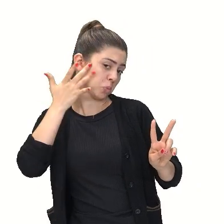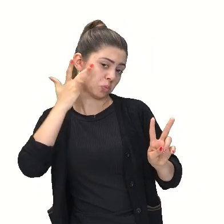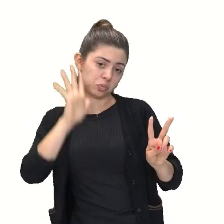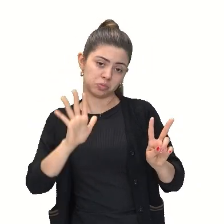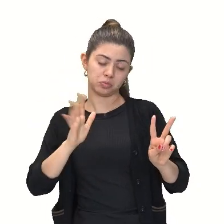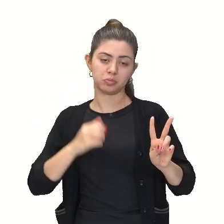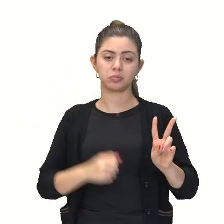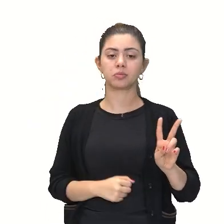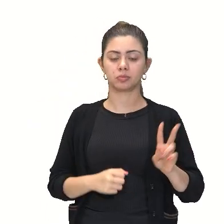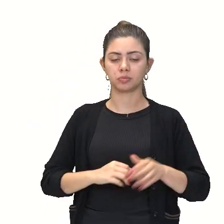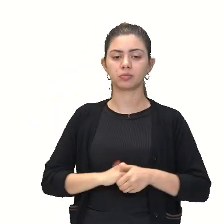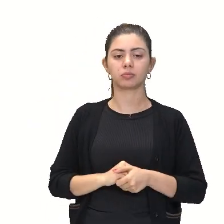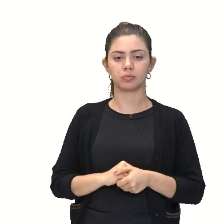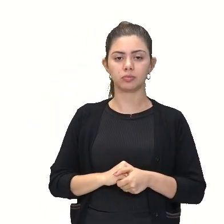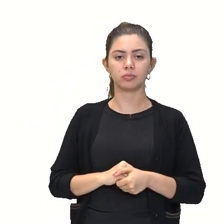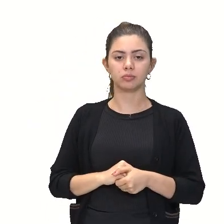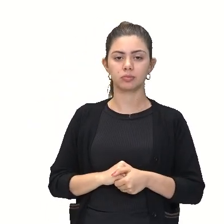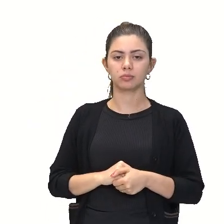Ora,